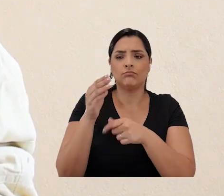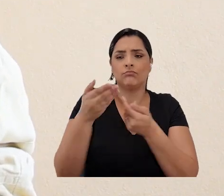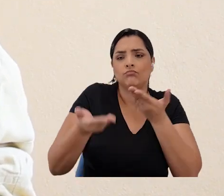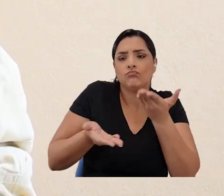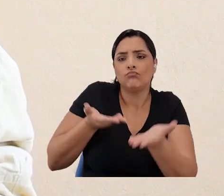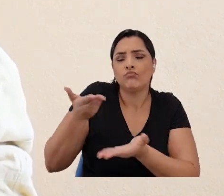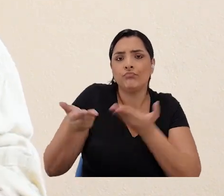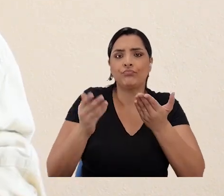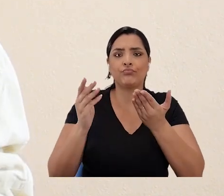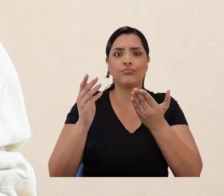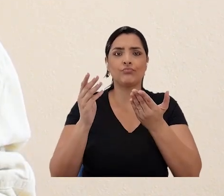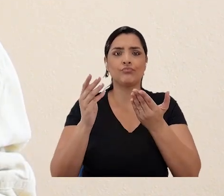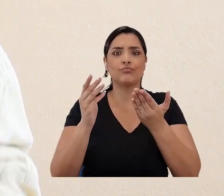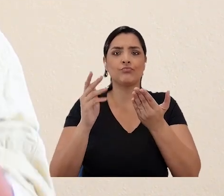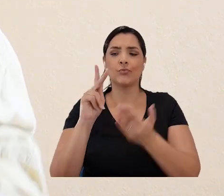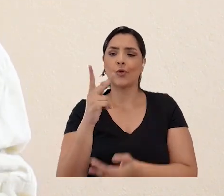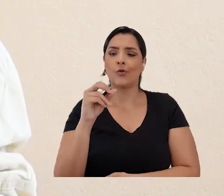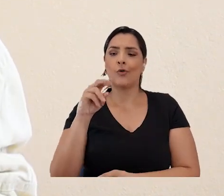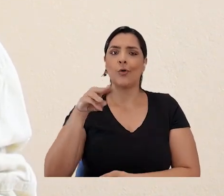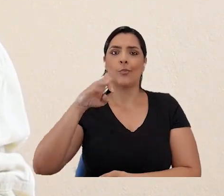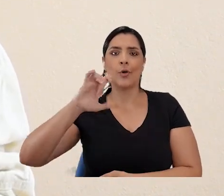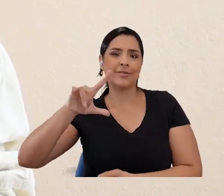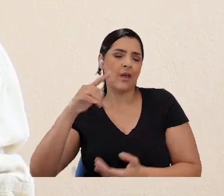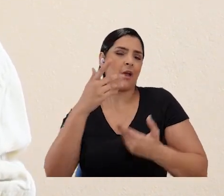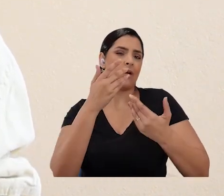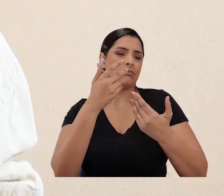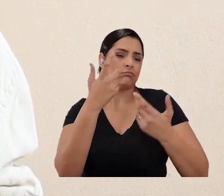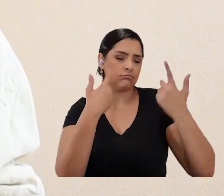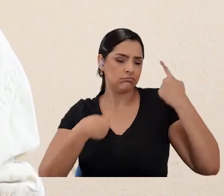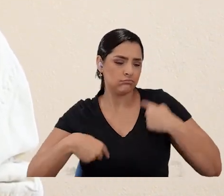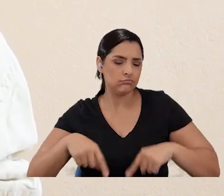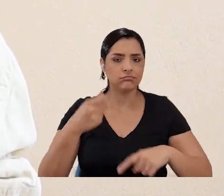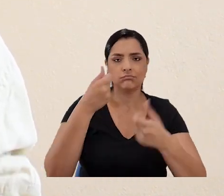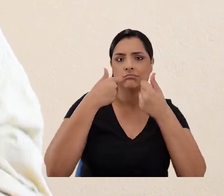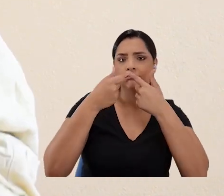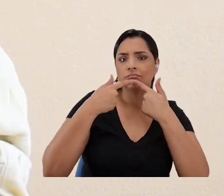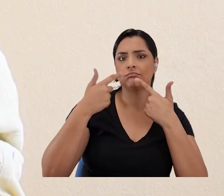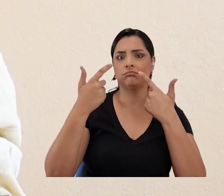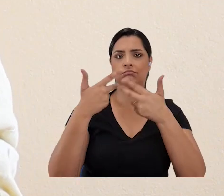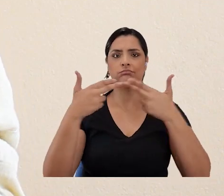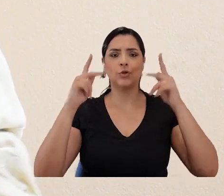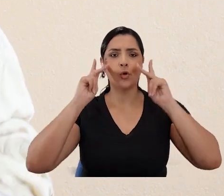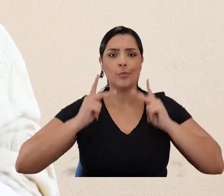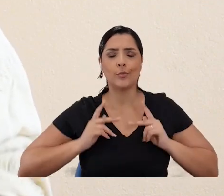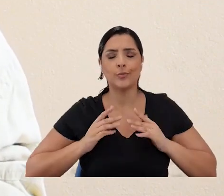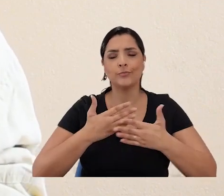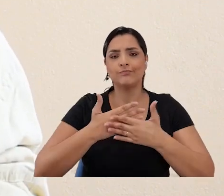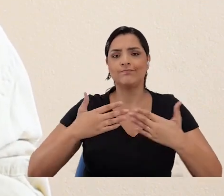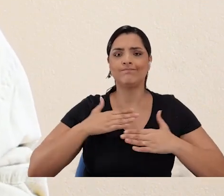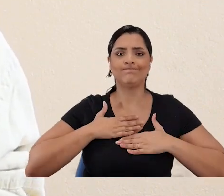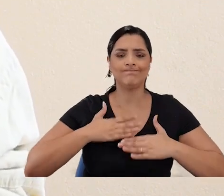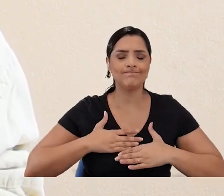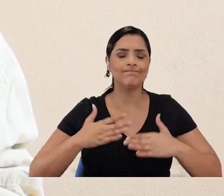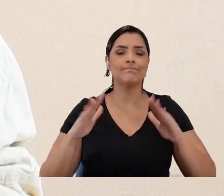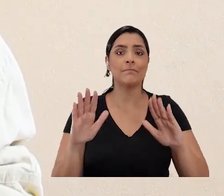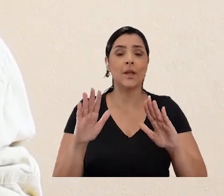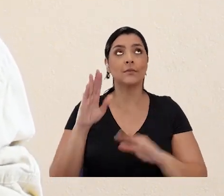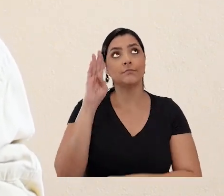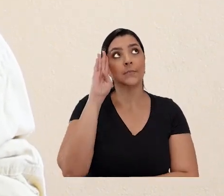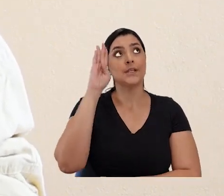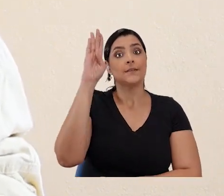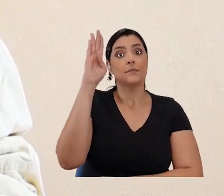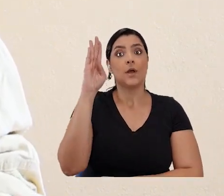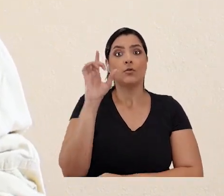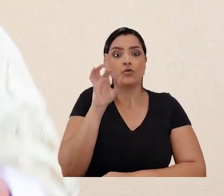aos hormônios em si seja feito, e eu digo cuidado no processo da própria transição, seja majoritariamente